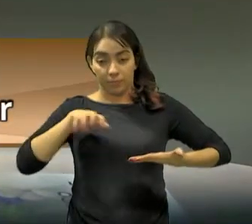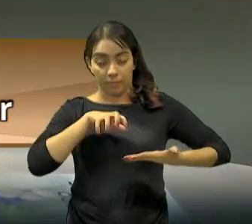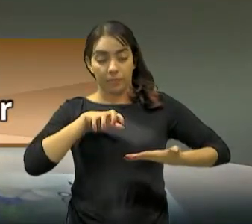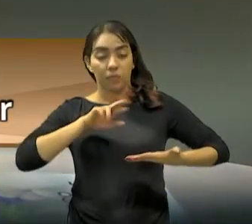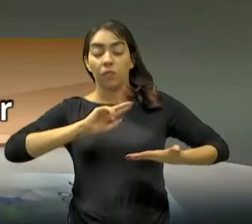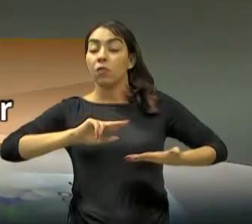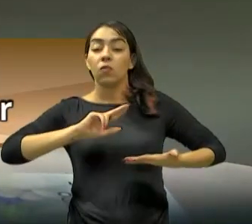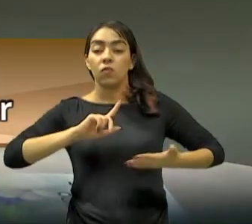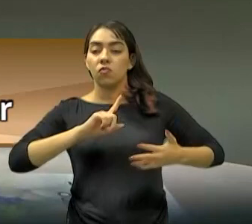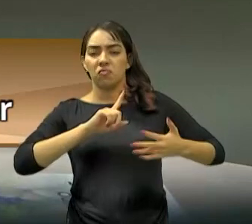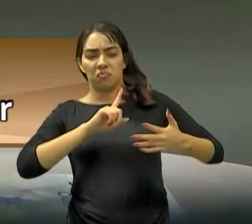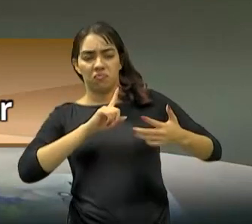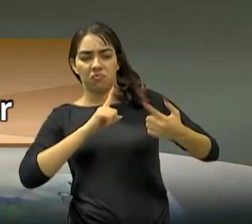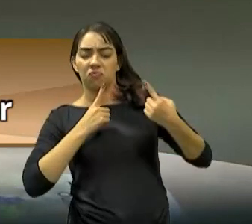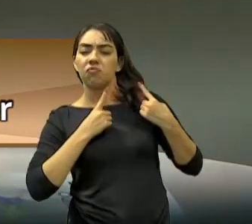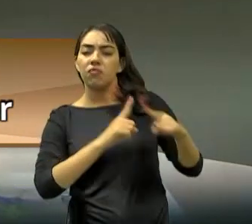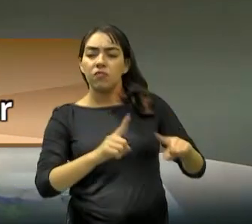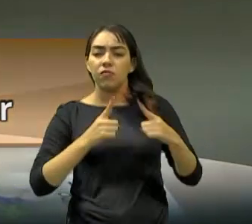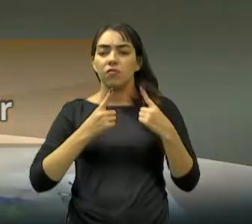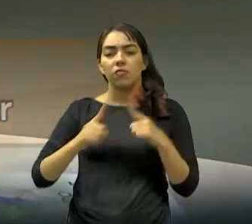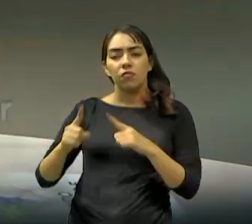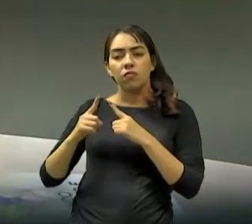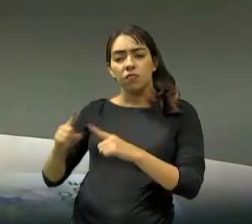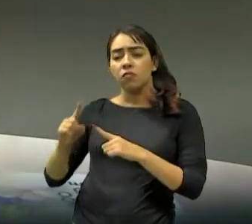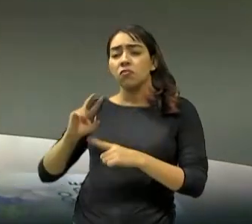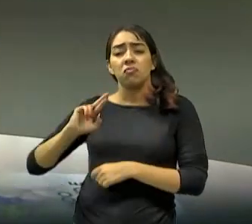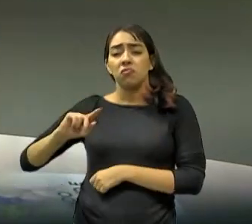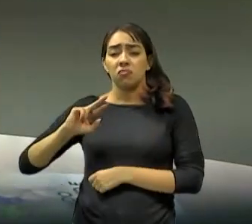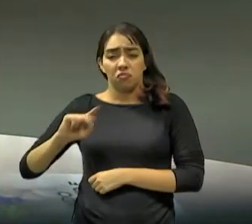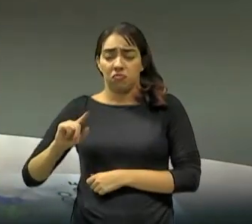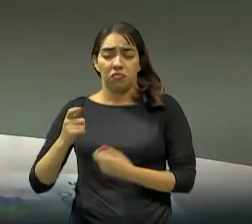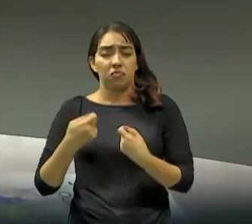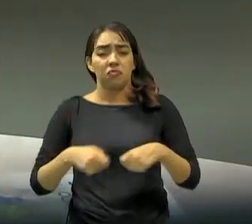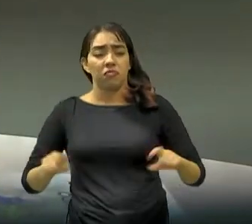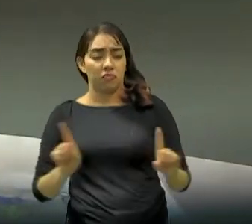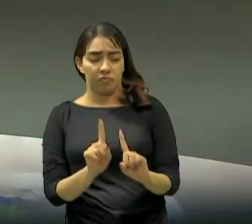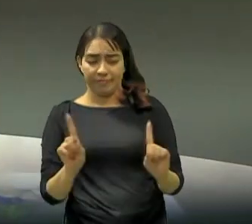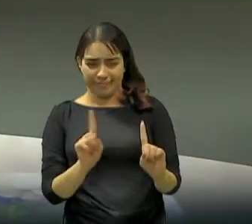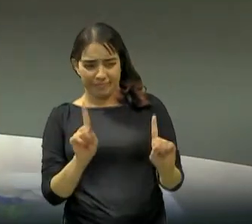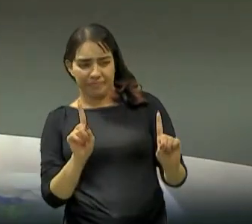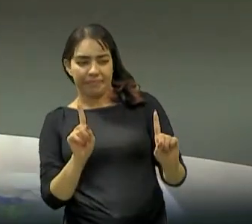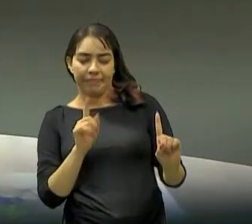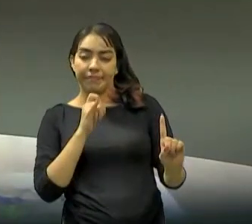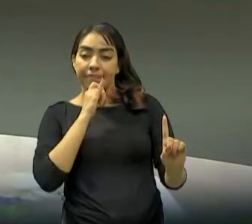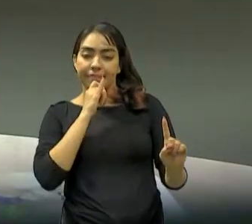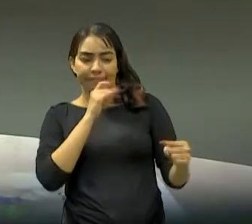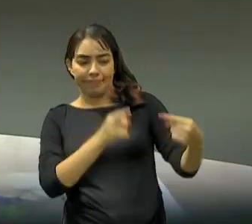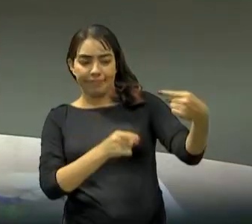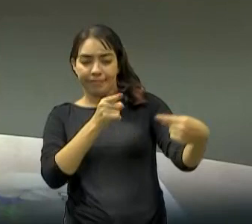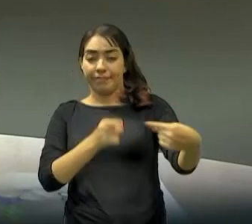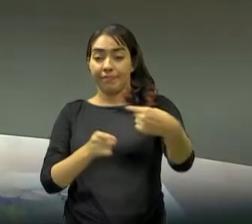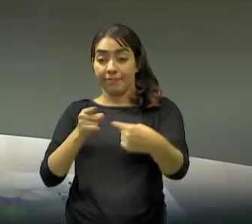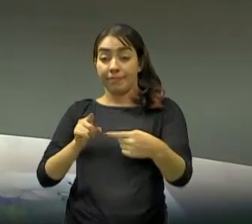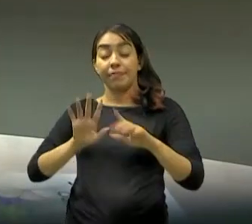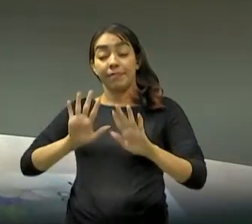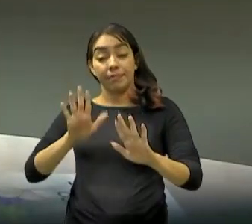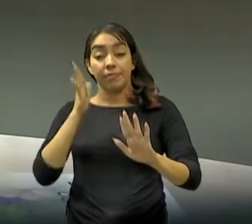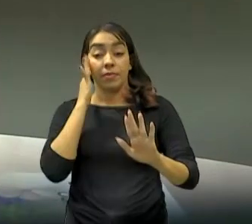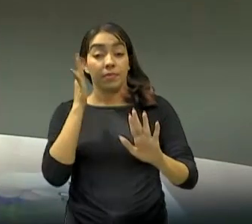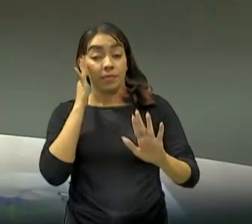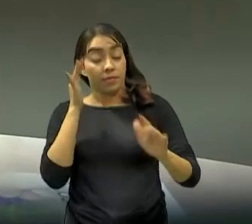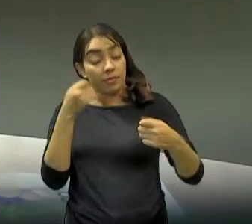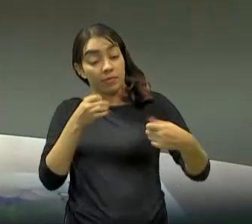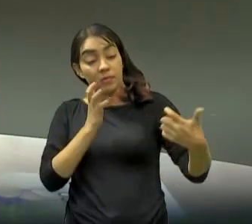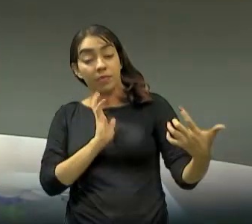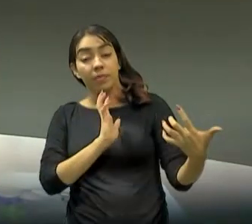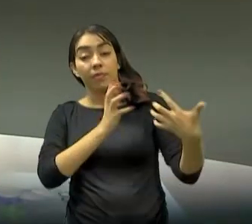coopera. Coopera em função de uma visão maior, de um resultado único. E daí, fortalecer esse olhar. Eu costumo dizer que a gente